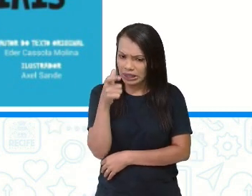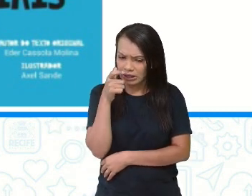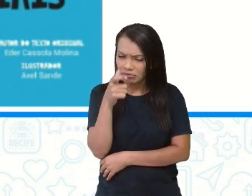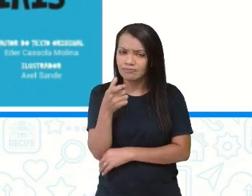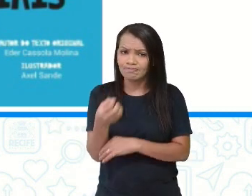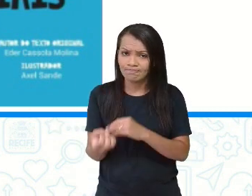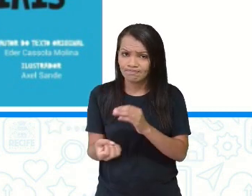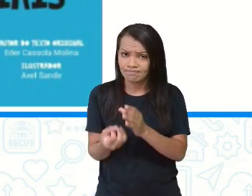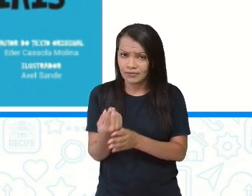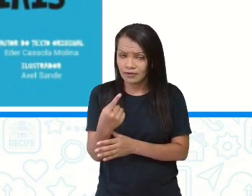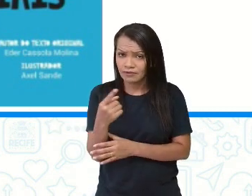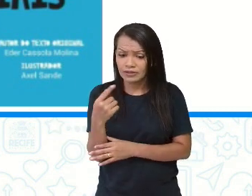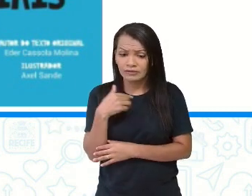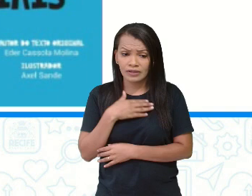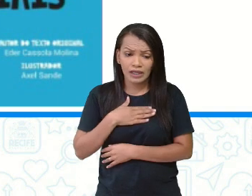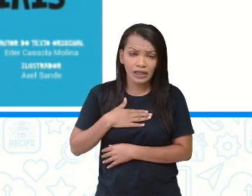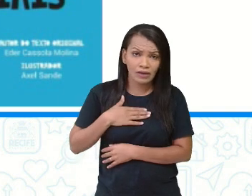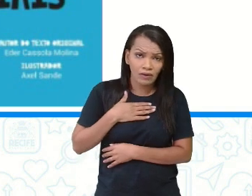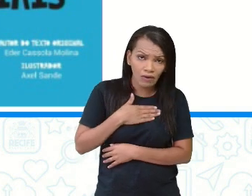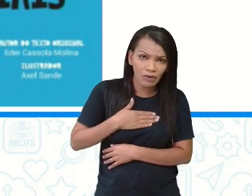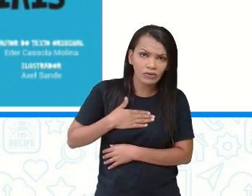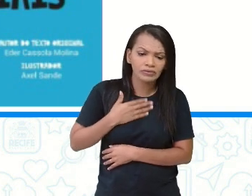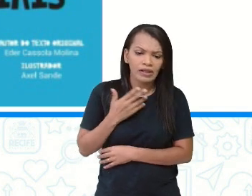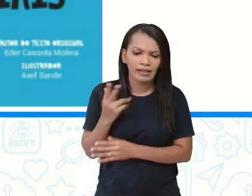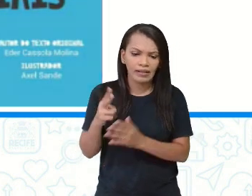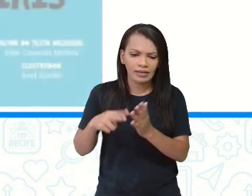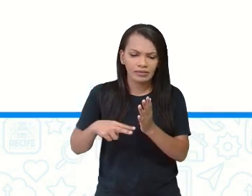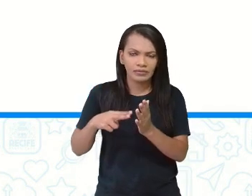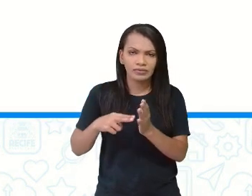criativo. Você vai gostar dessa leitura, hein?